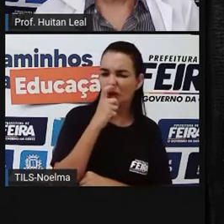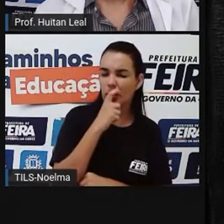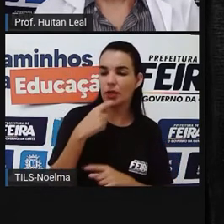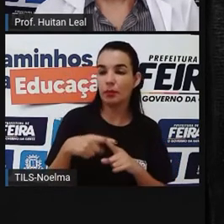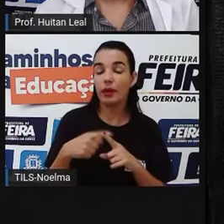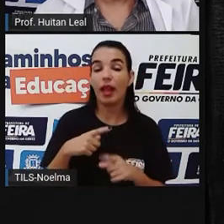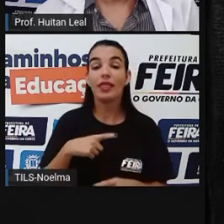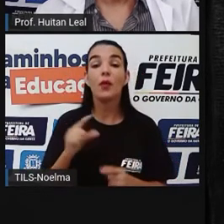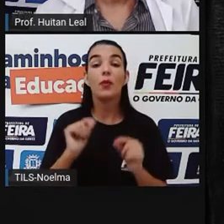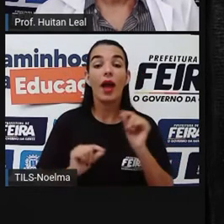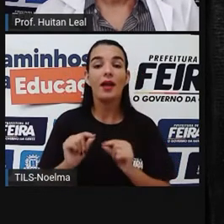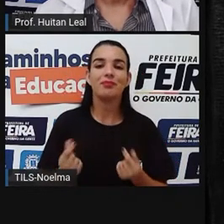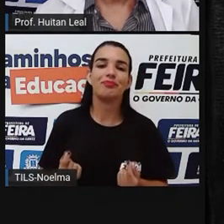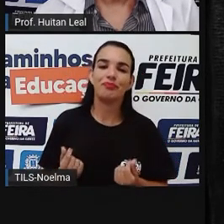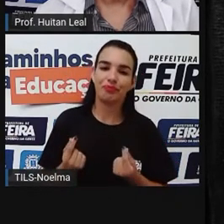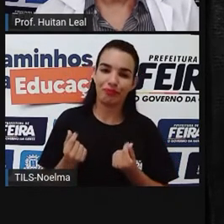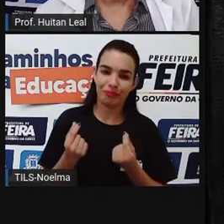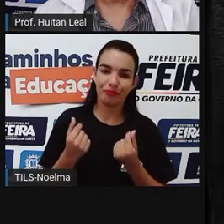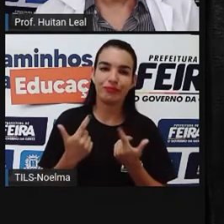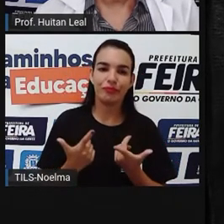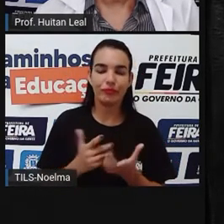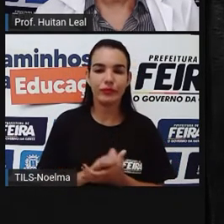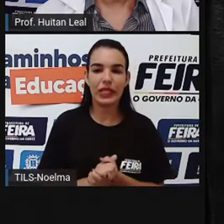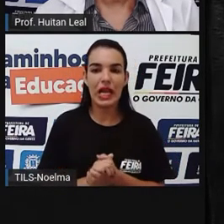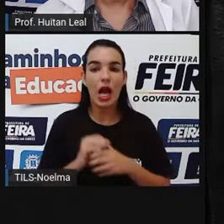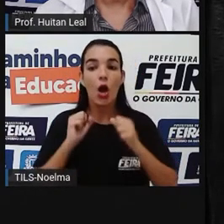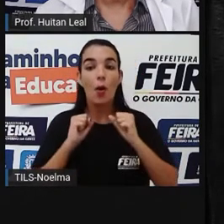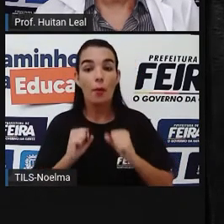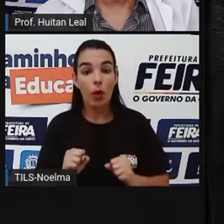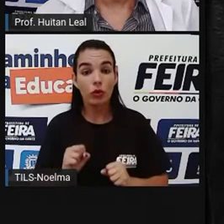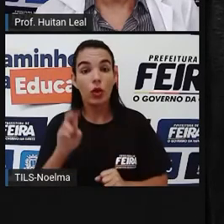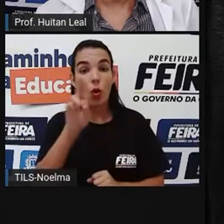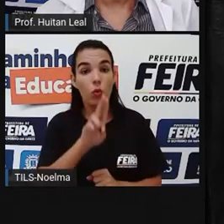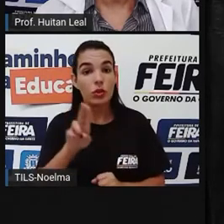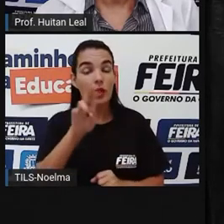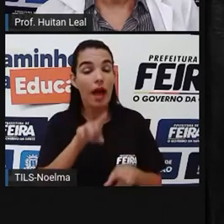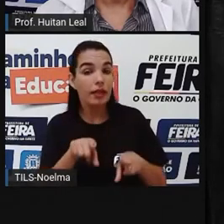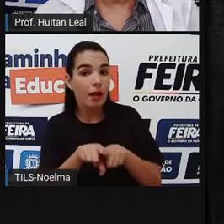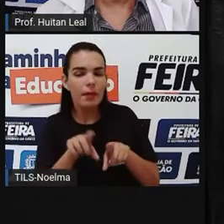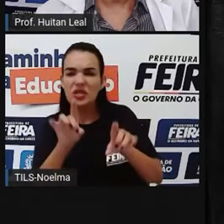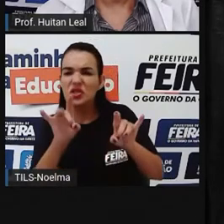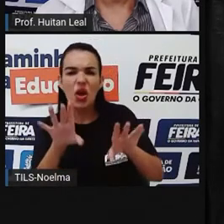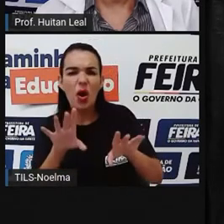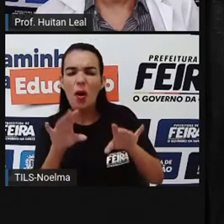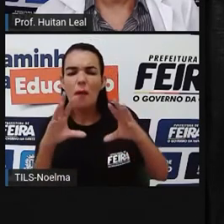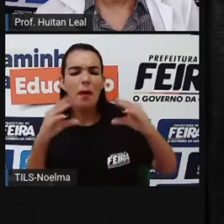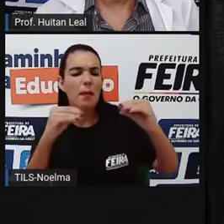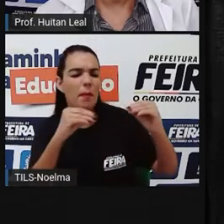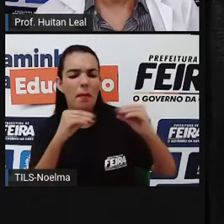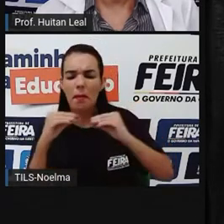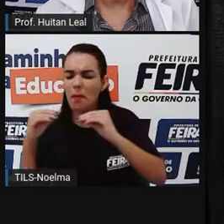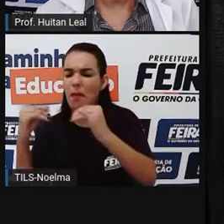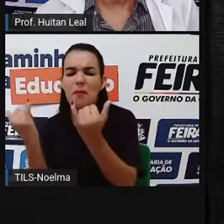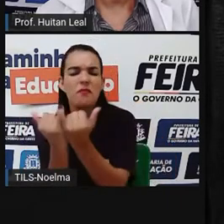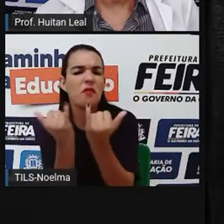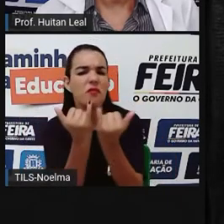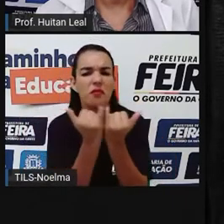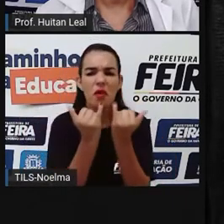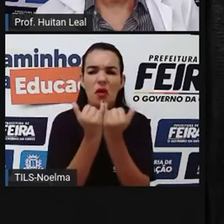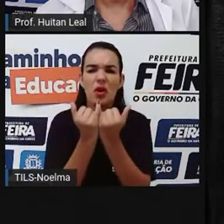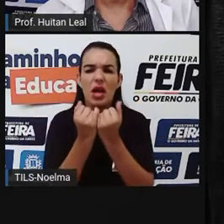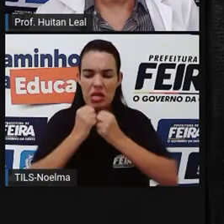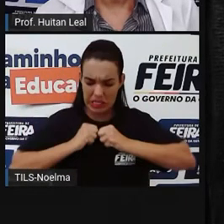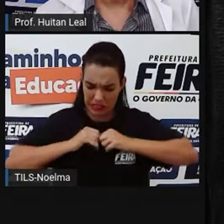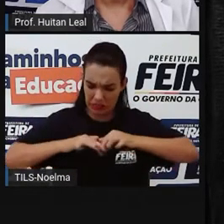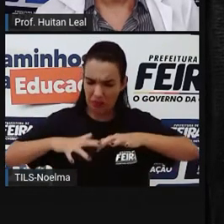lucro a esses canais. Pode ser usado apenas para criar boatos, reforçando pensamentos, disseminando ódio